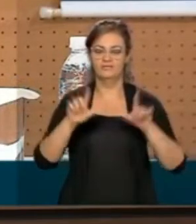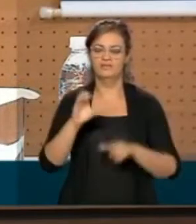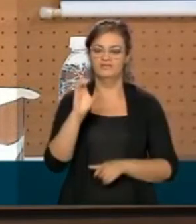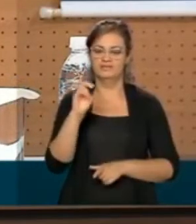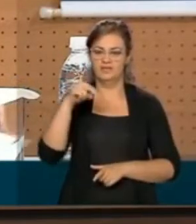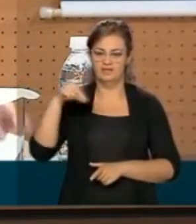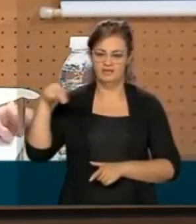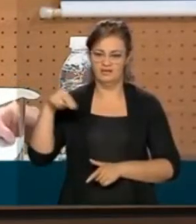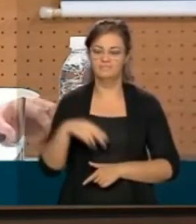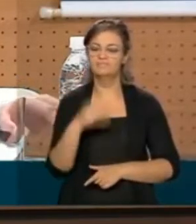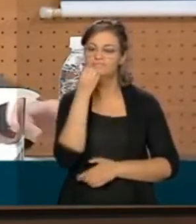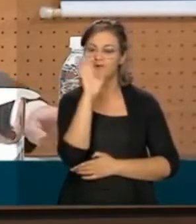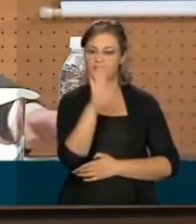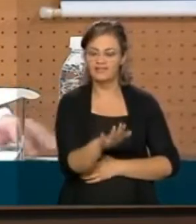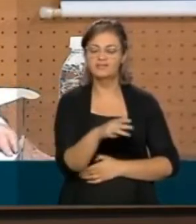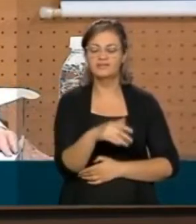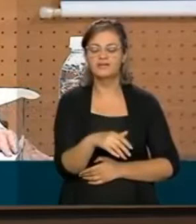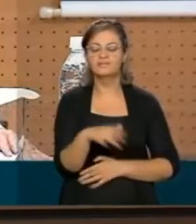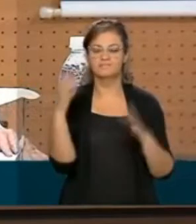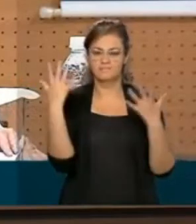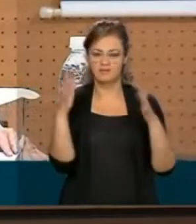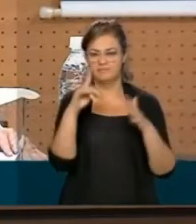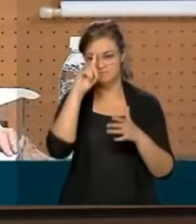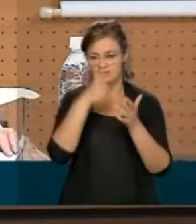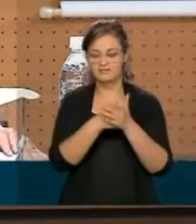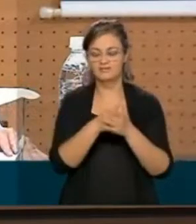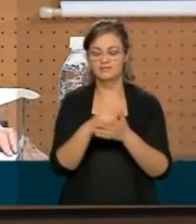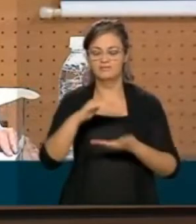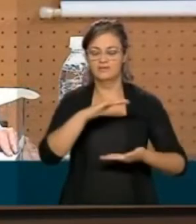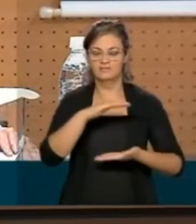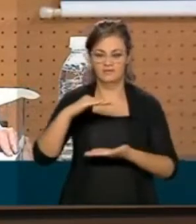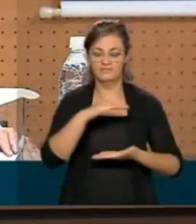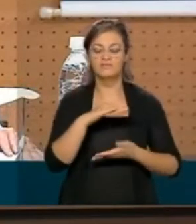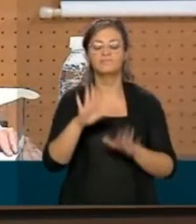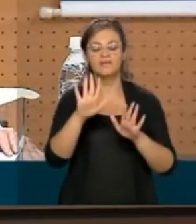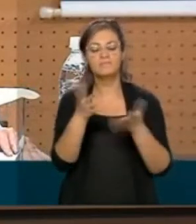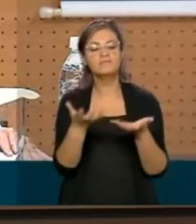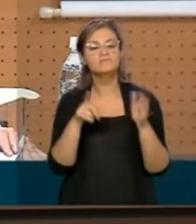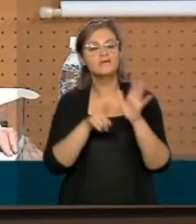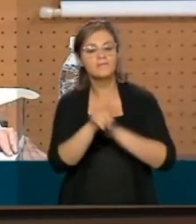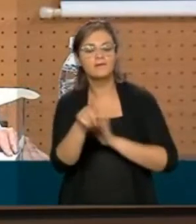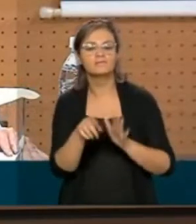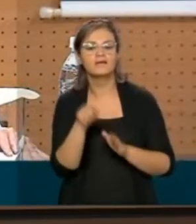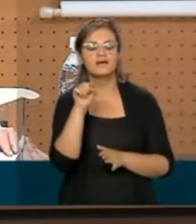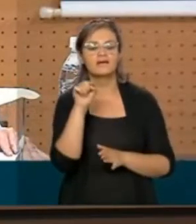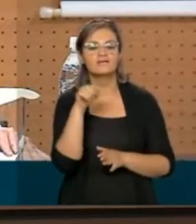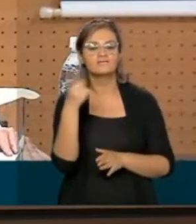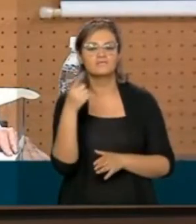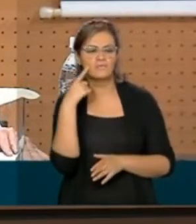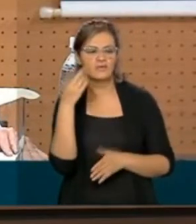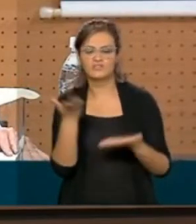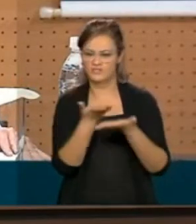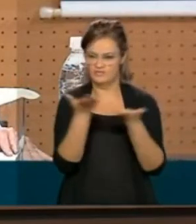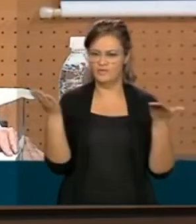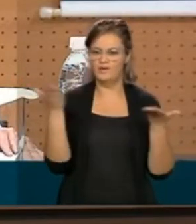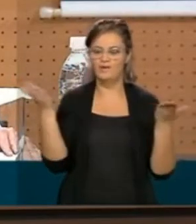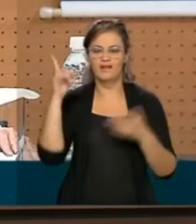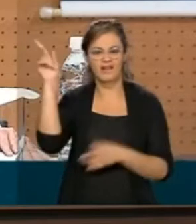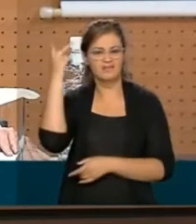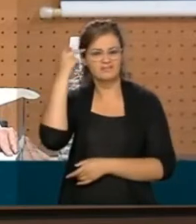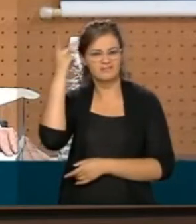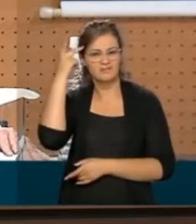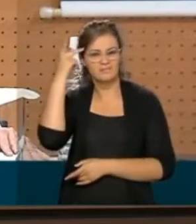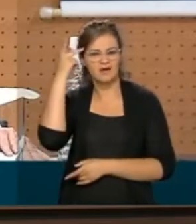Boa tarde. Boa tarde. ...da decisão da Anvisa e queria começar perguntando especificamente sobre a cena que a gente acabou de ver em São Paulo.